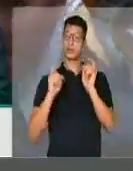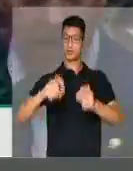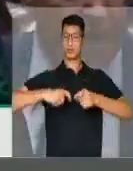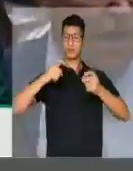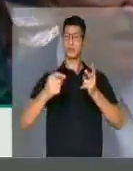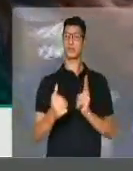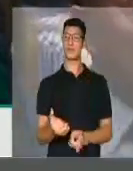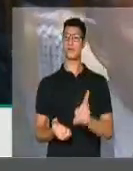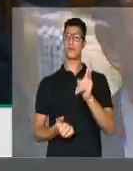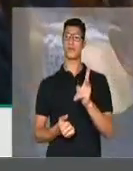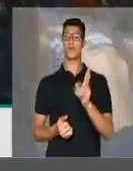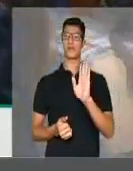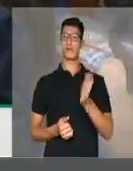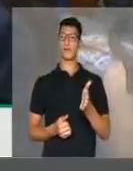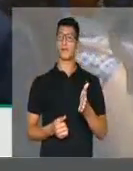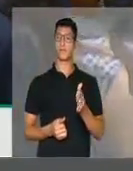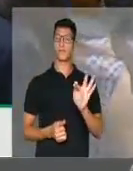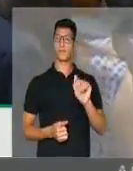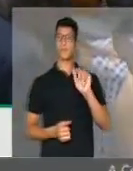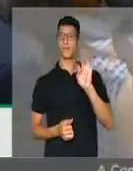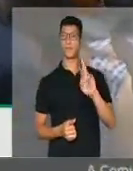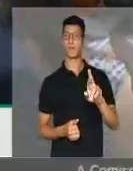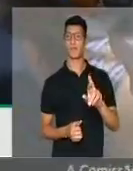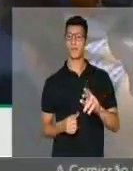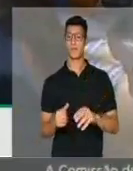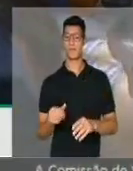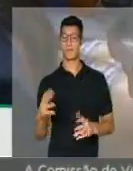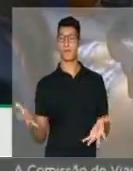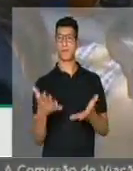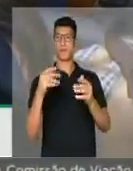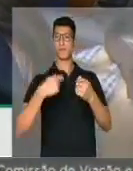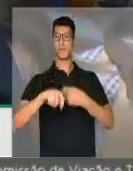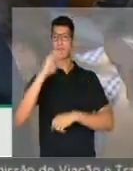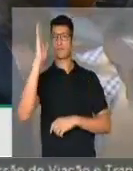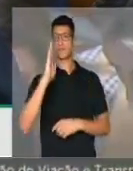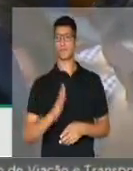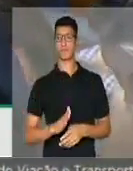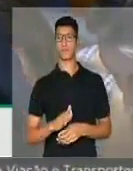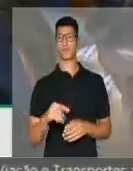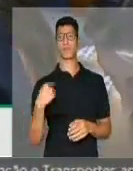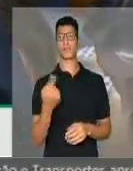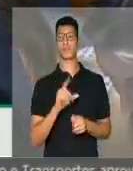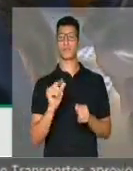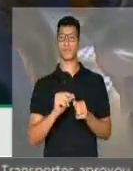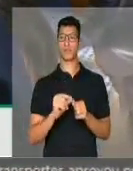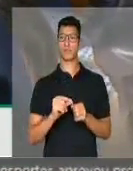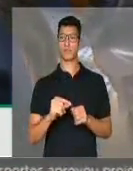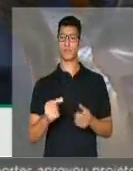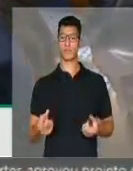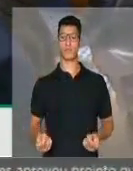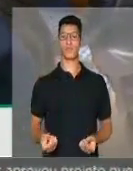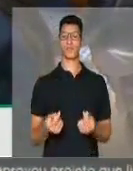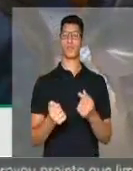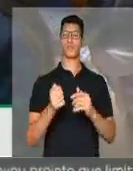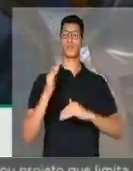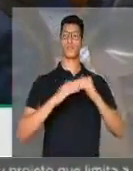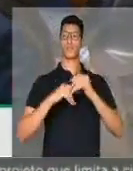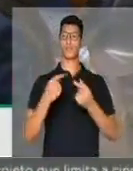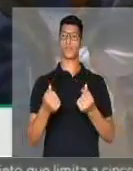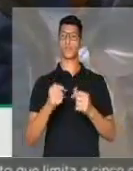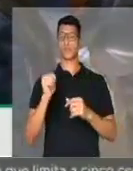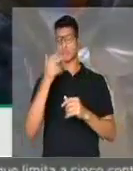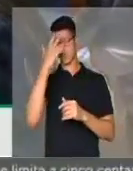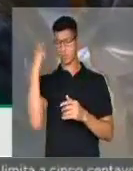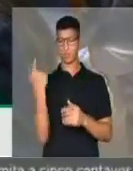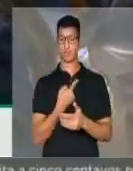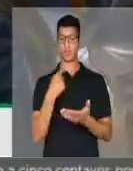agricultura continue sendo um fator superavitado da economia brasileira. Estão fazendo lucro fácil em cima das custas